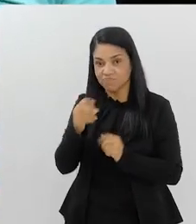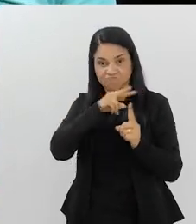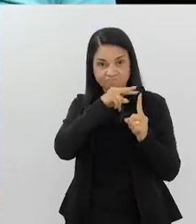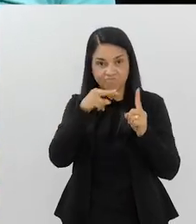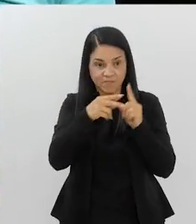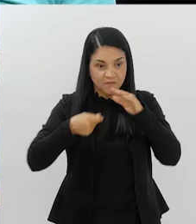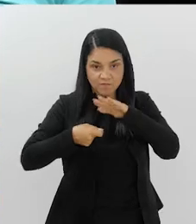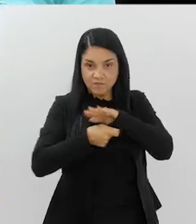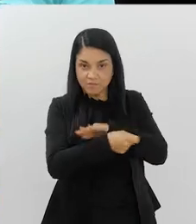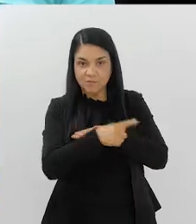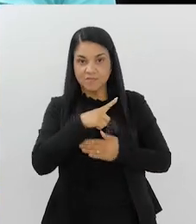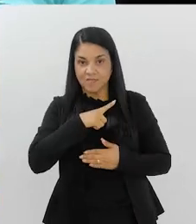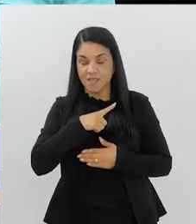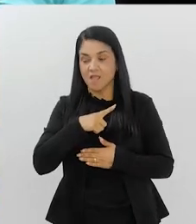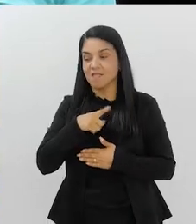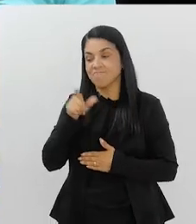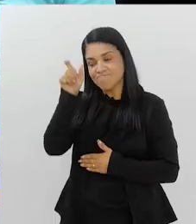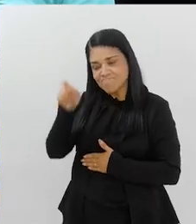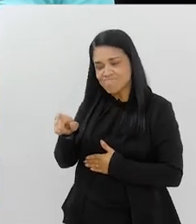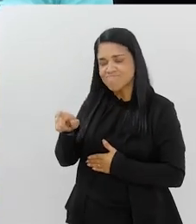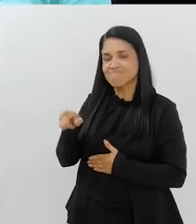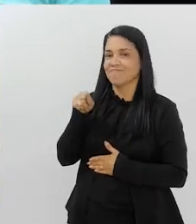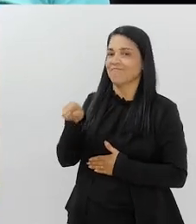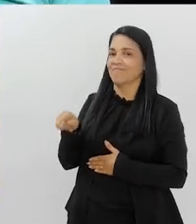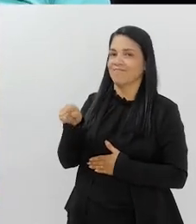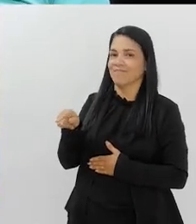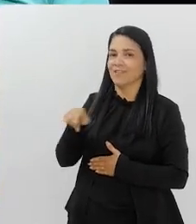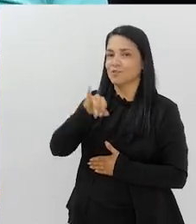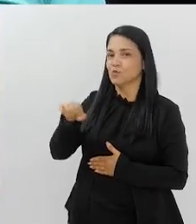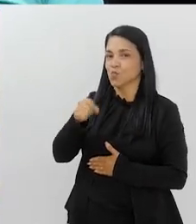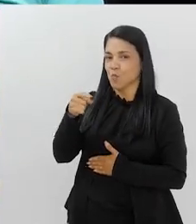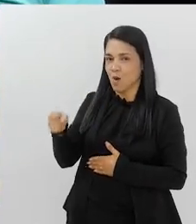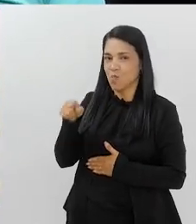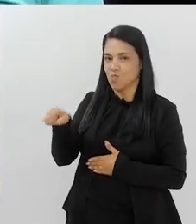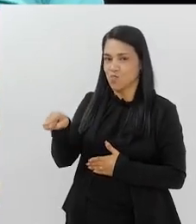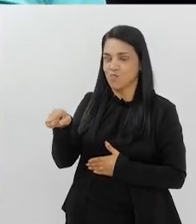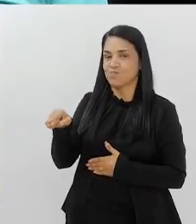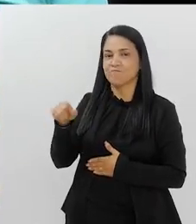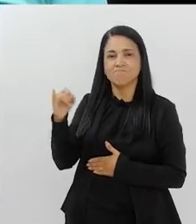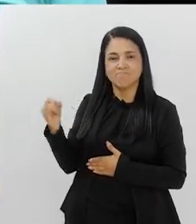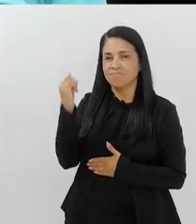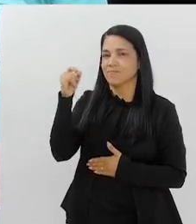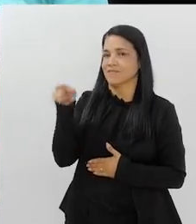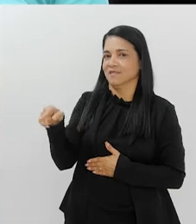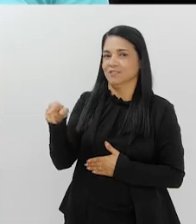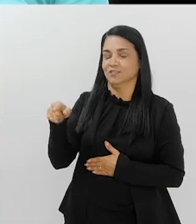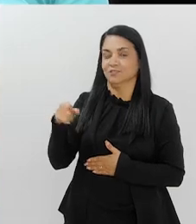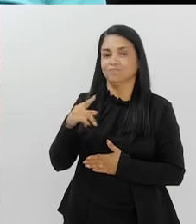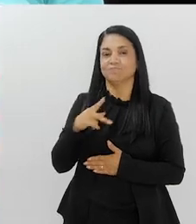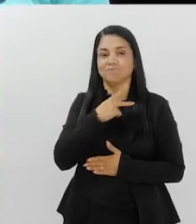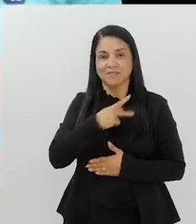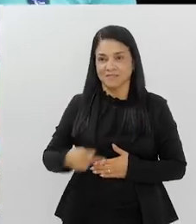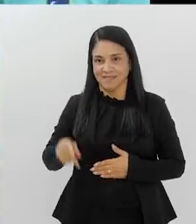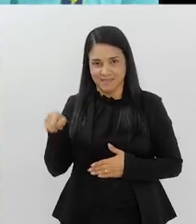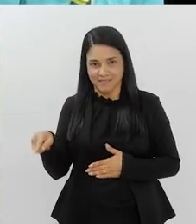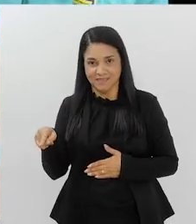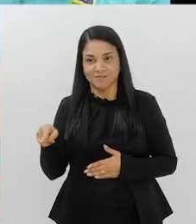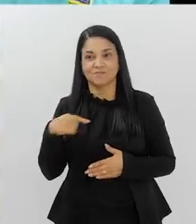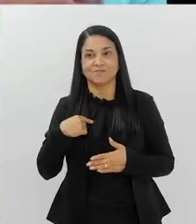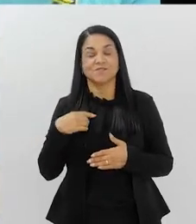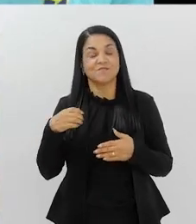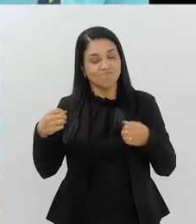investimento. Tudo muito é por culpa desse cara. Então, o boteco aqui, a gente bebendo água, não isso? O senhor João Batista